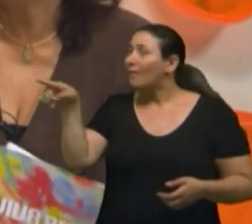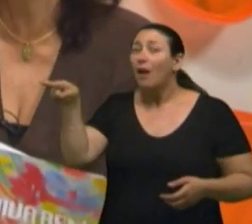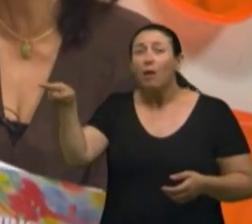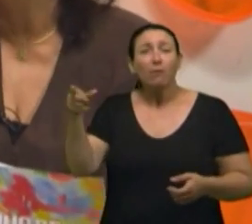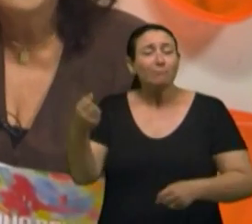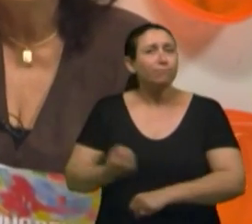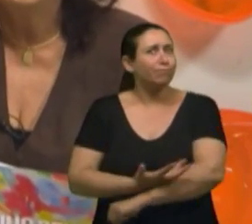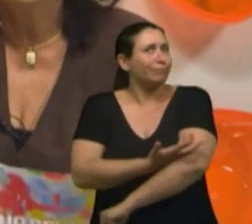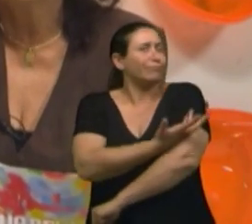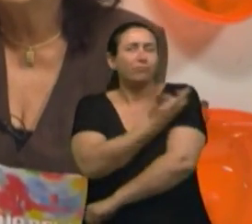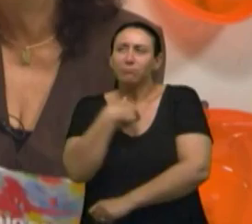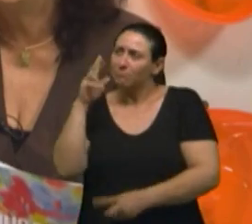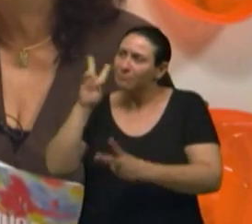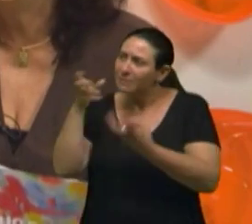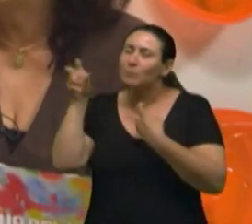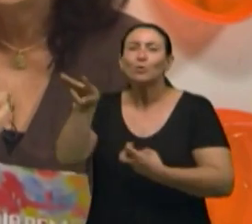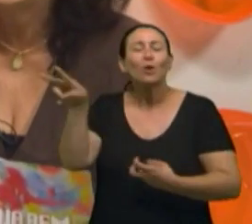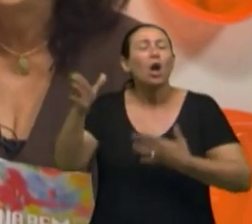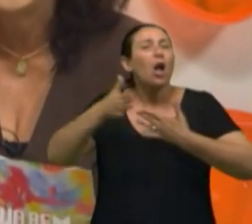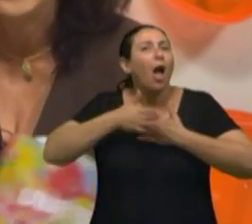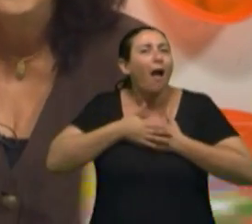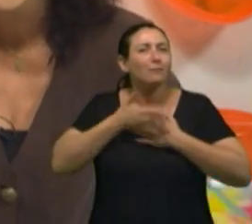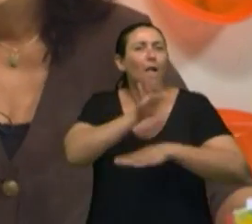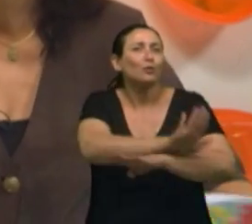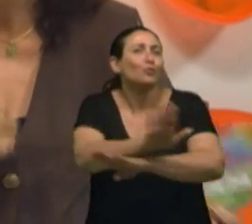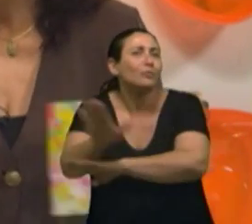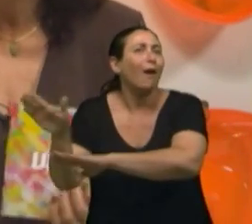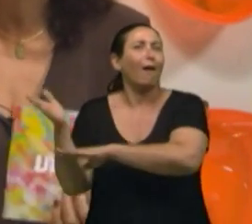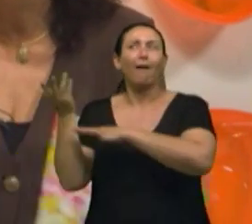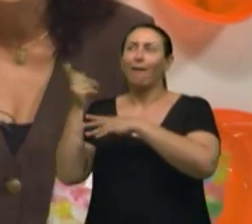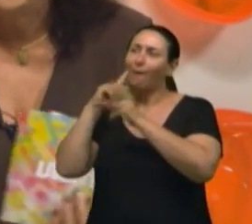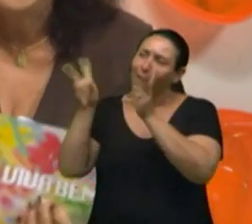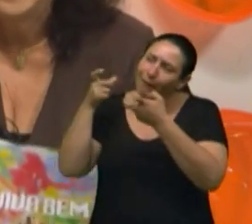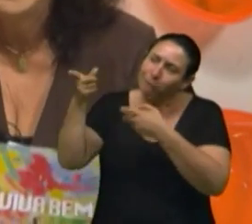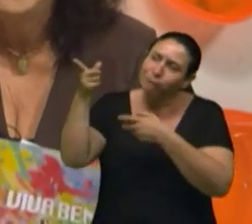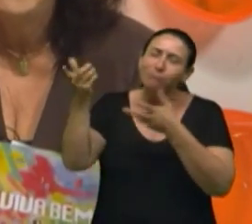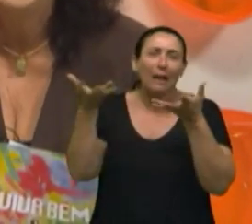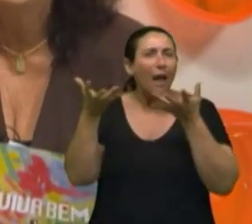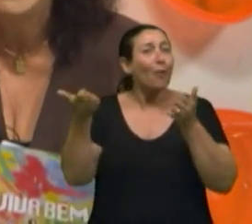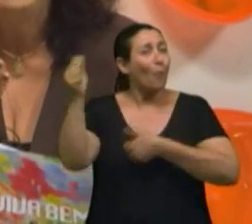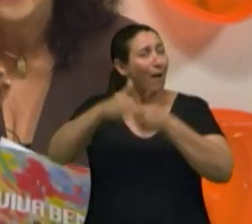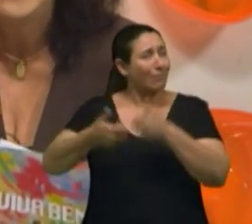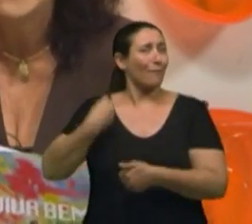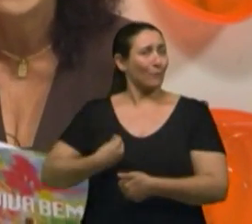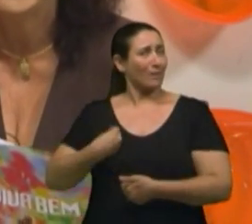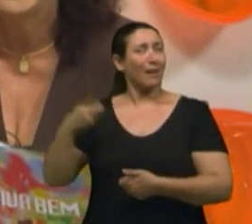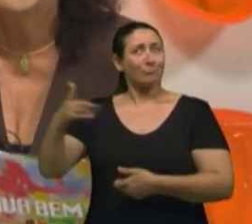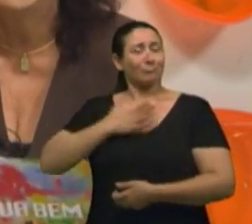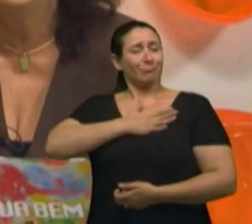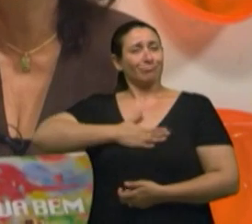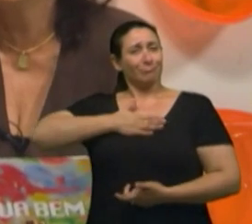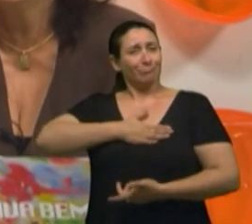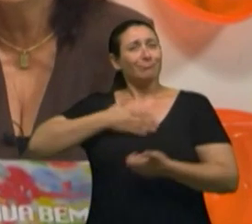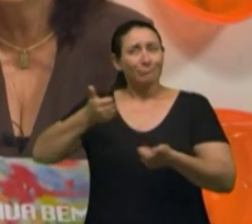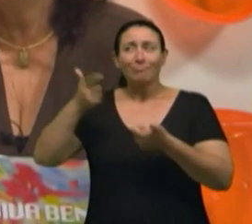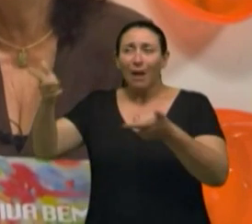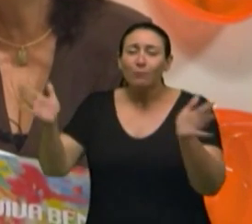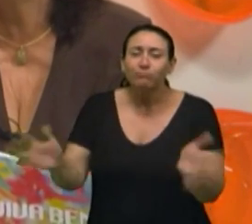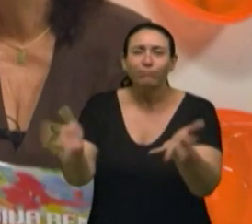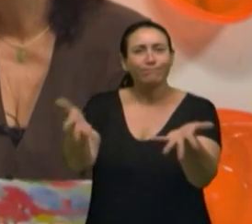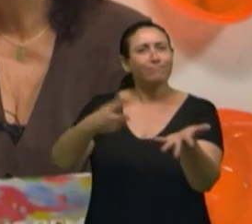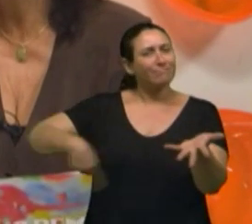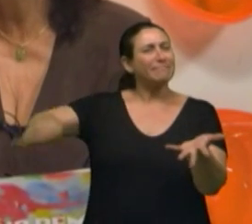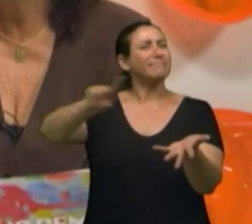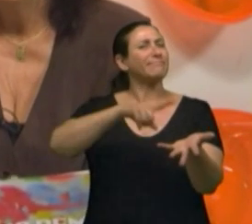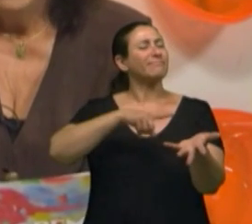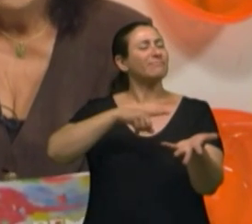porque contribuir com outro ser humano dá uma satisfação, que elas ganham qualidade de vida também nessa troca, né? Isso a gente já sabe